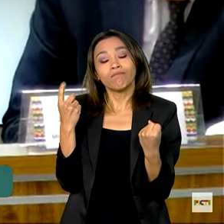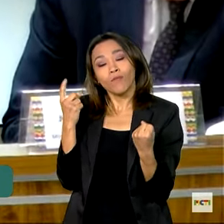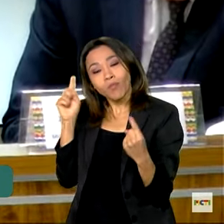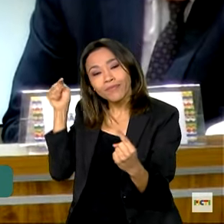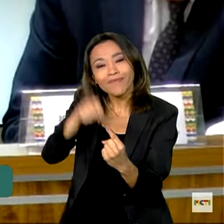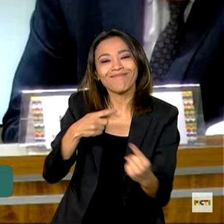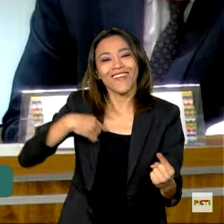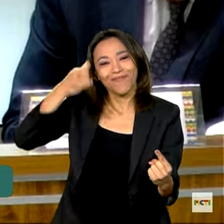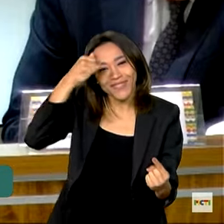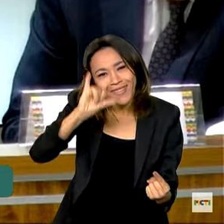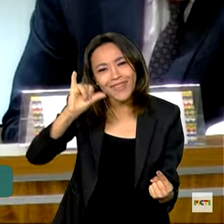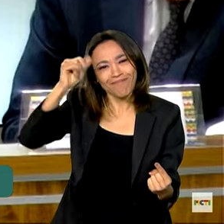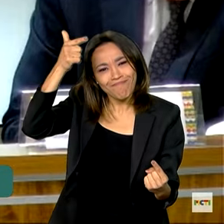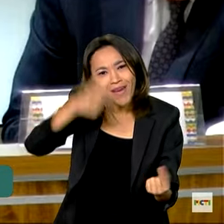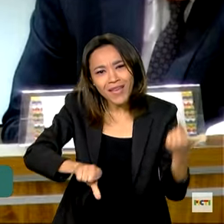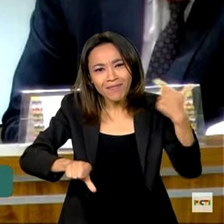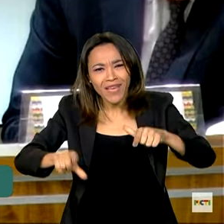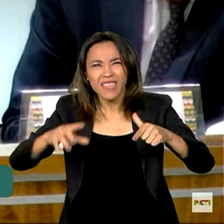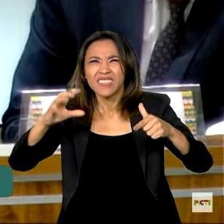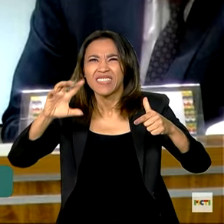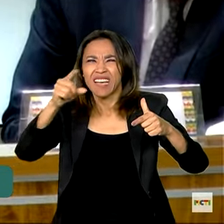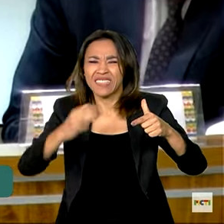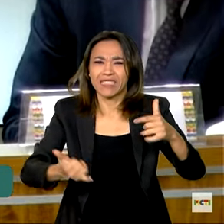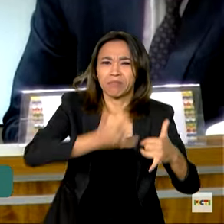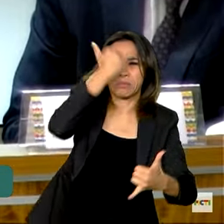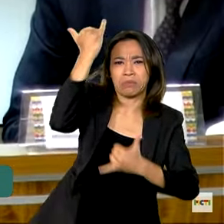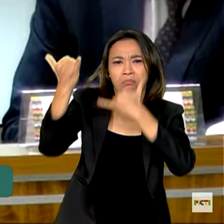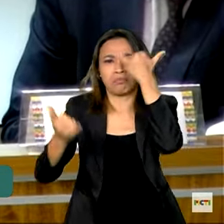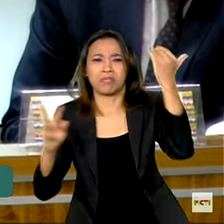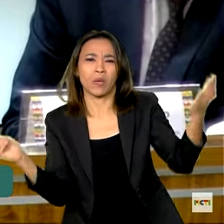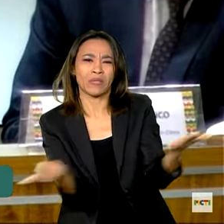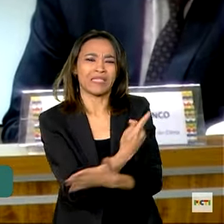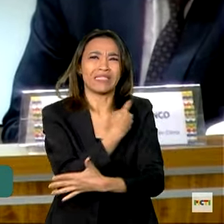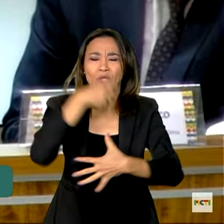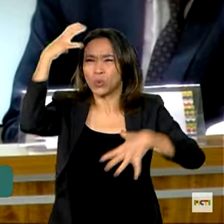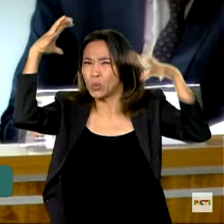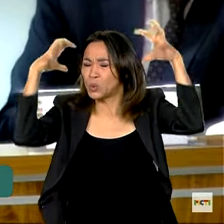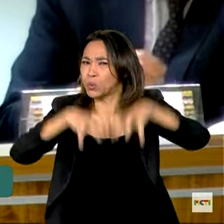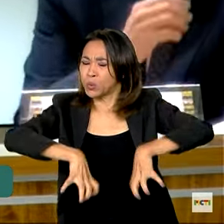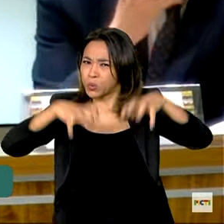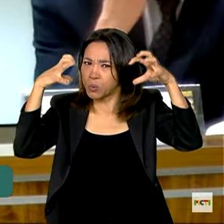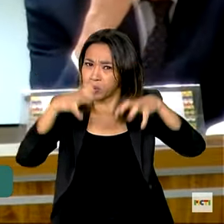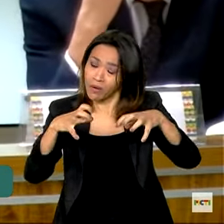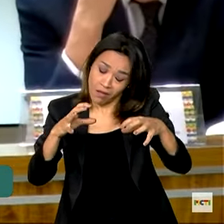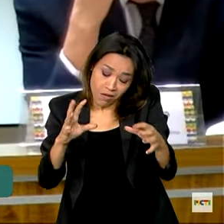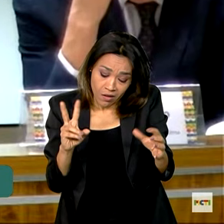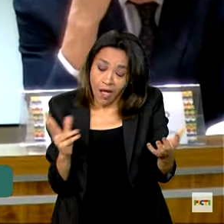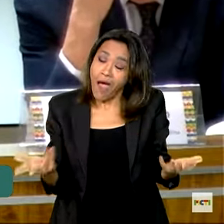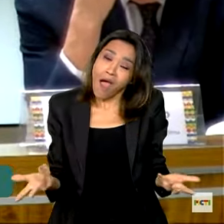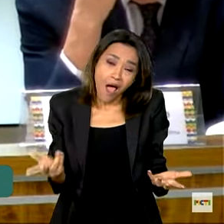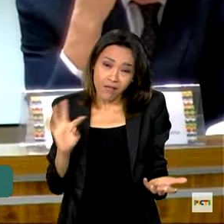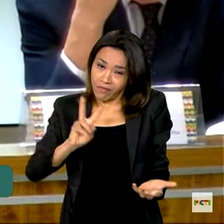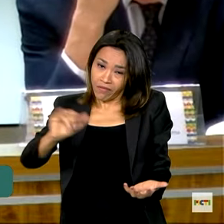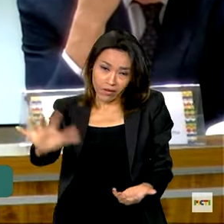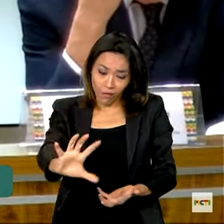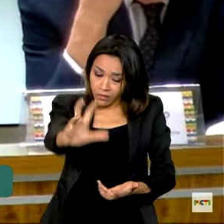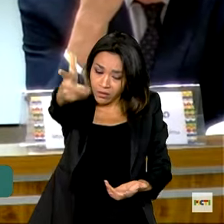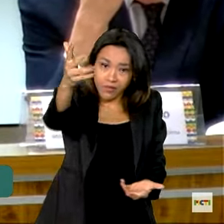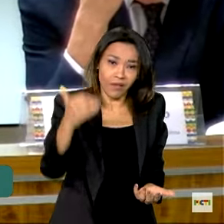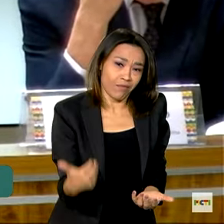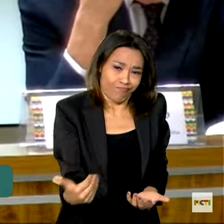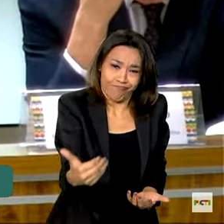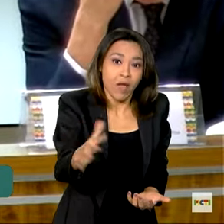cada vez mais esses eventos climáticos extremos. Não que eles deixarão de acontecer, mas que nós